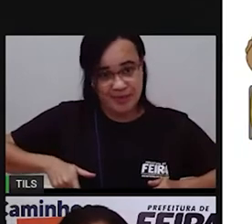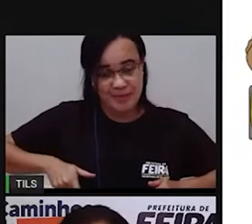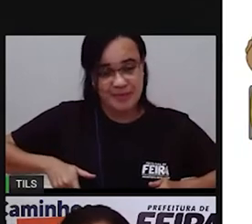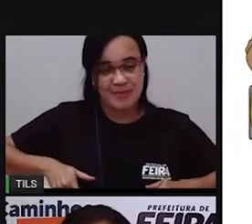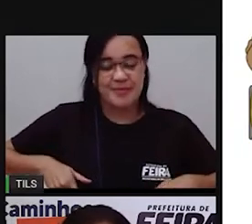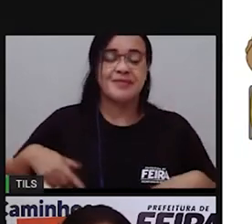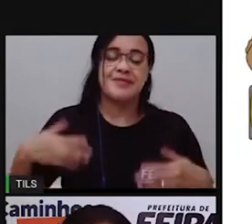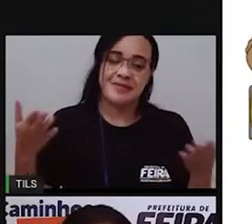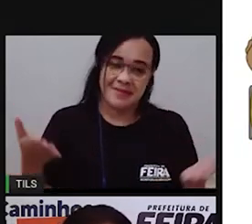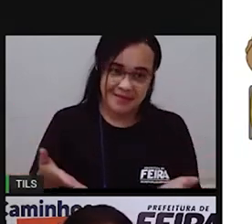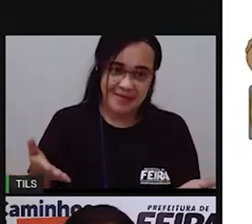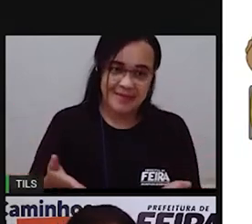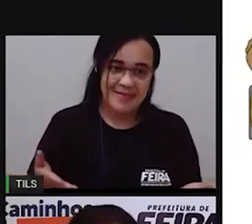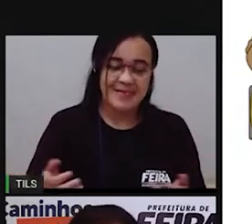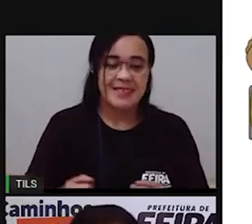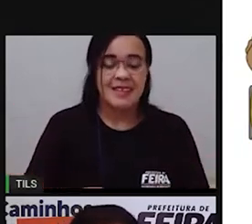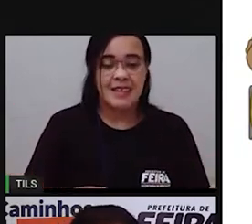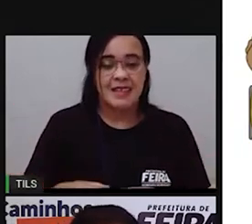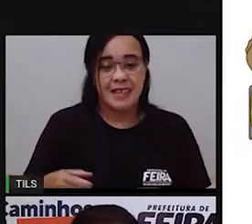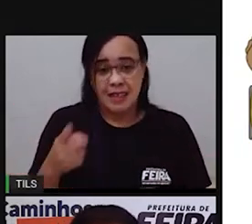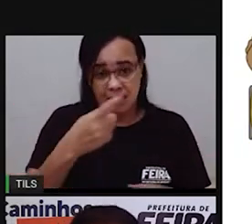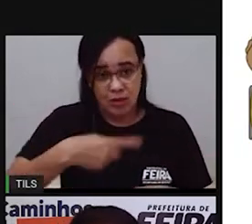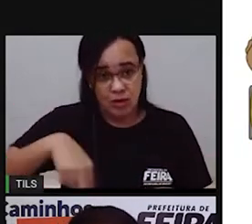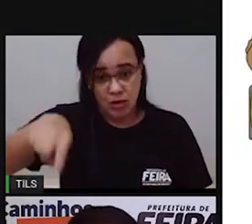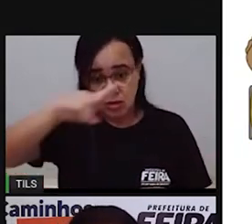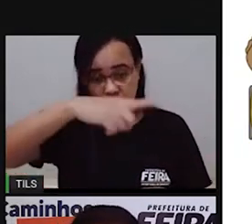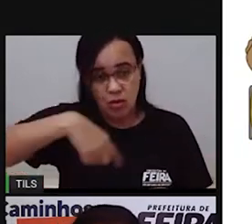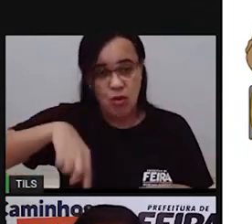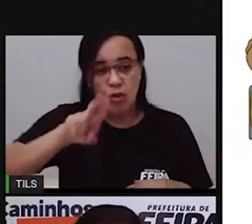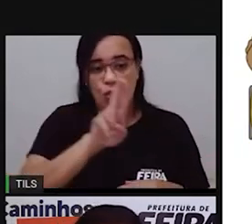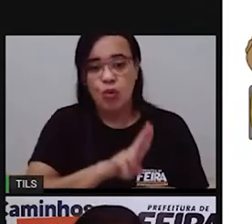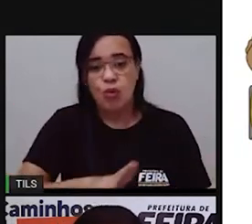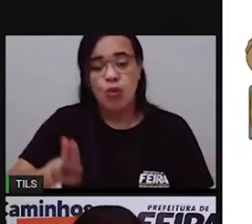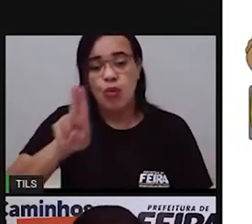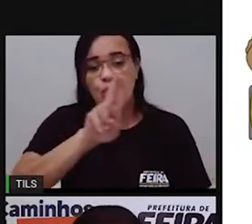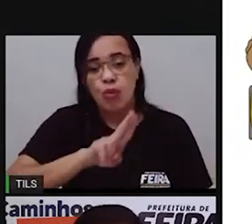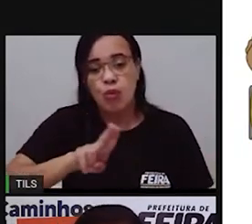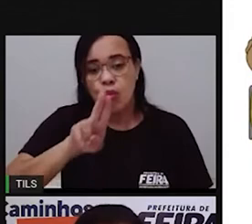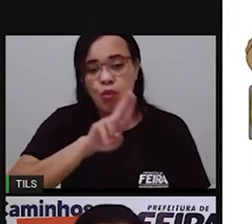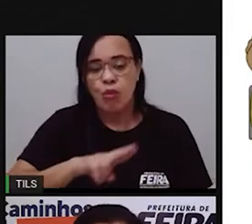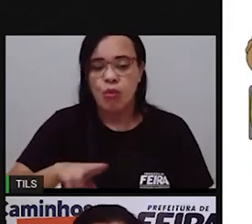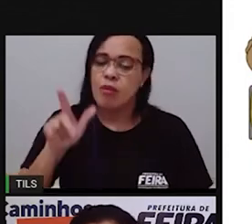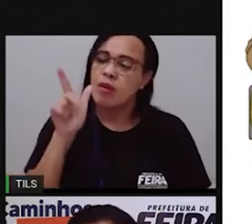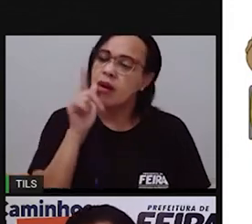que utilizamos a água diariamente em nossas atividades